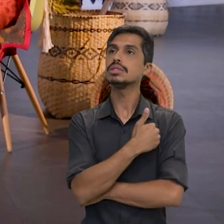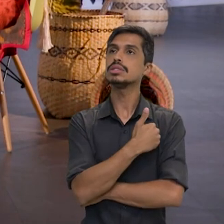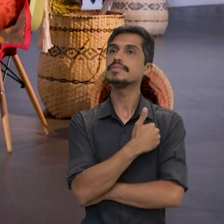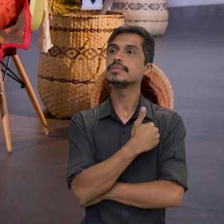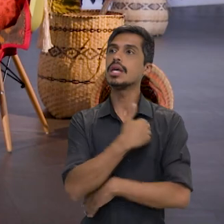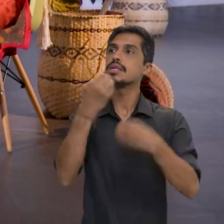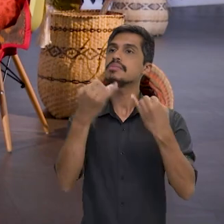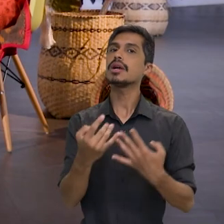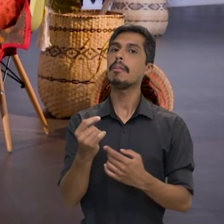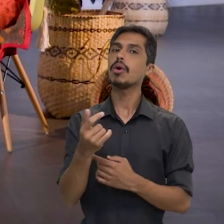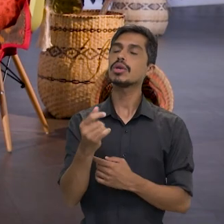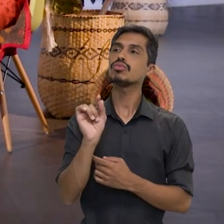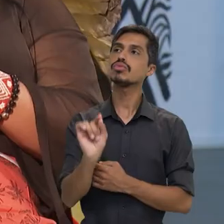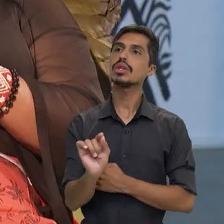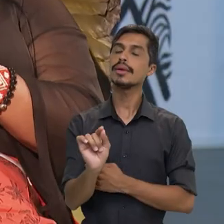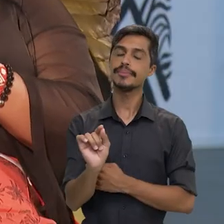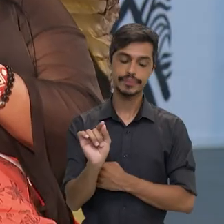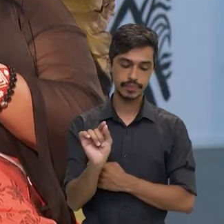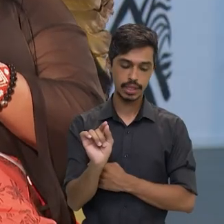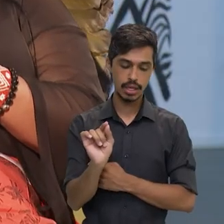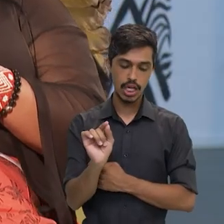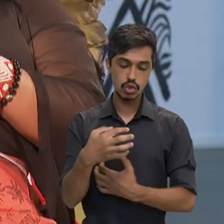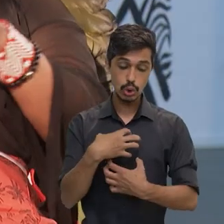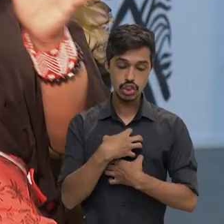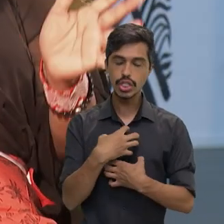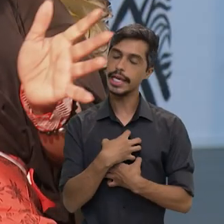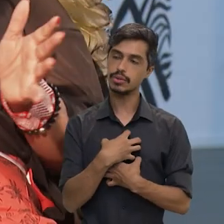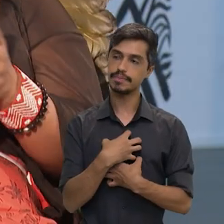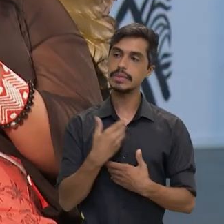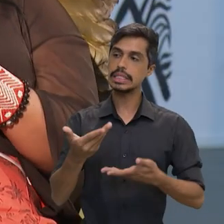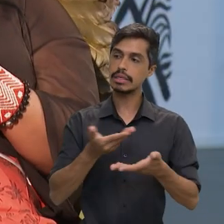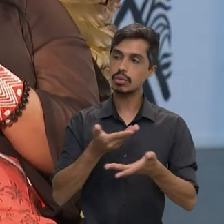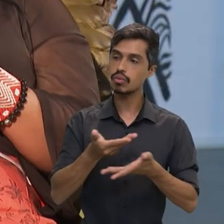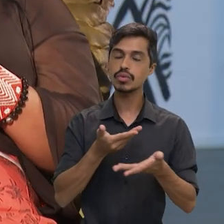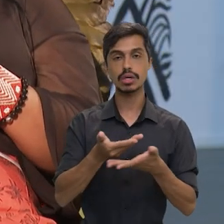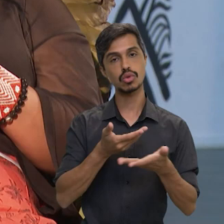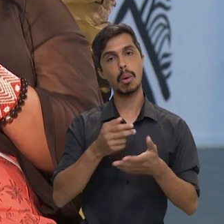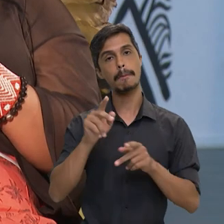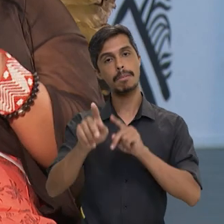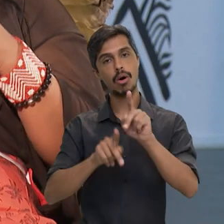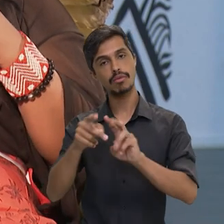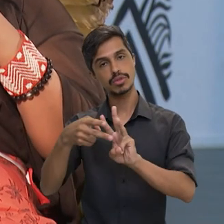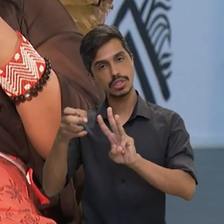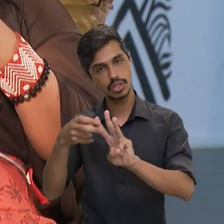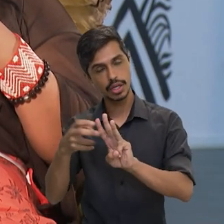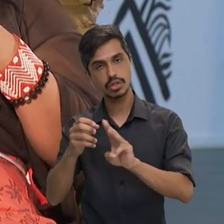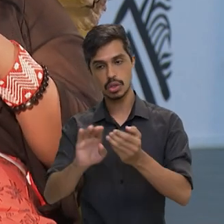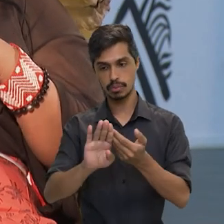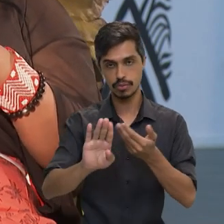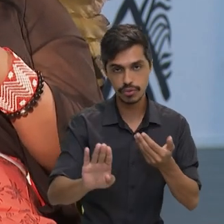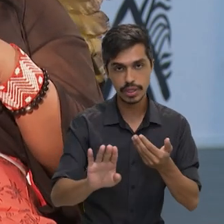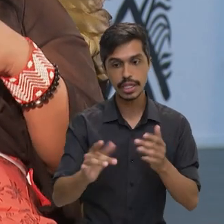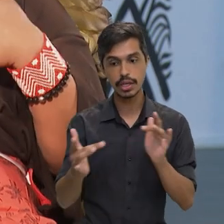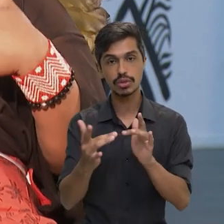falar um pouco sobre a forma, né? A vivência dos povos indígenas